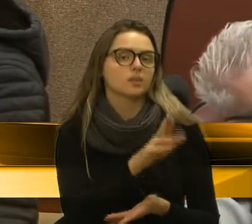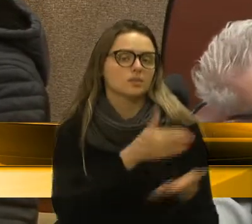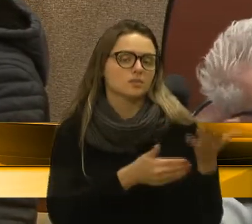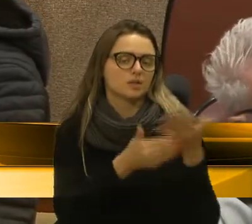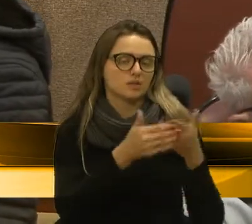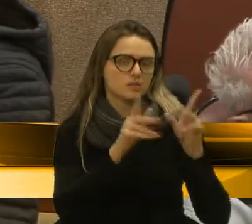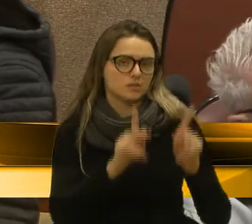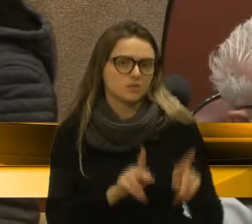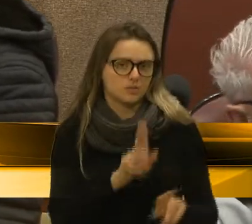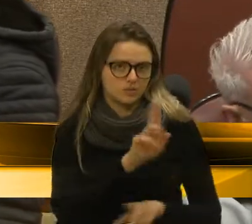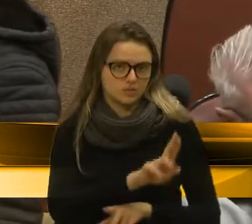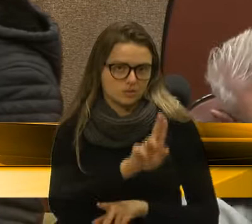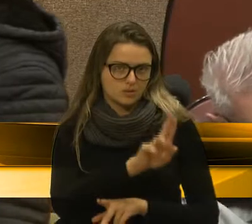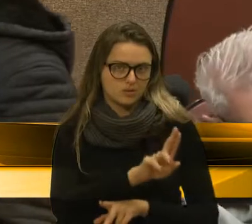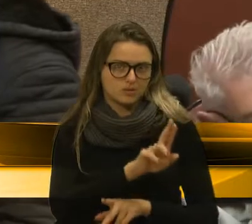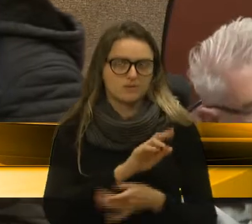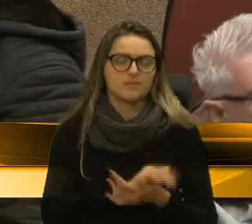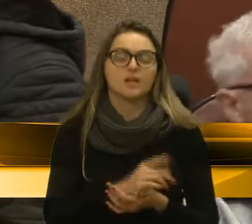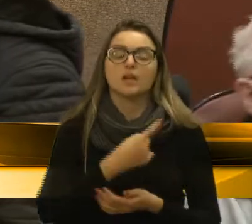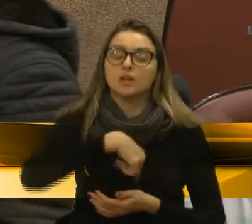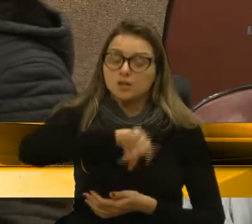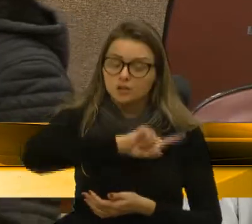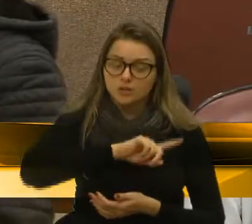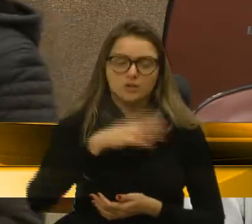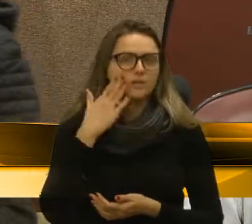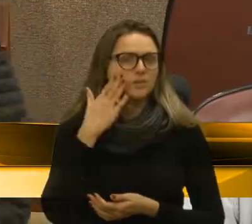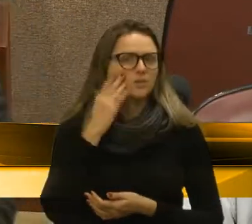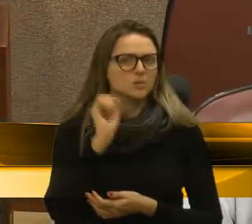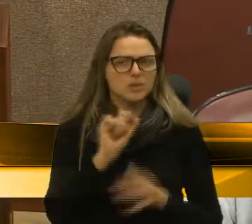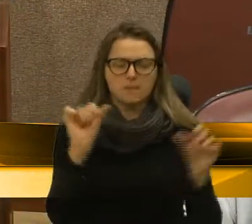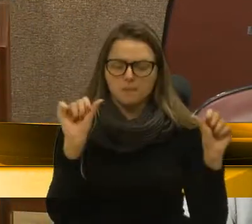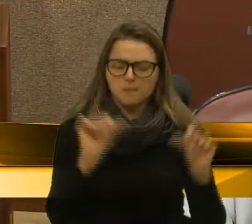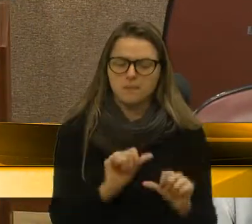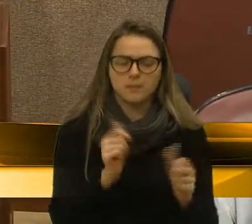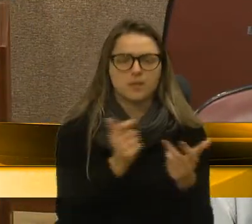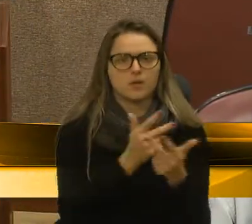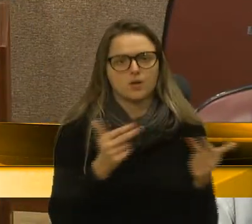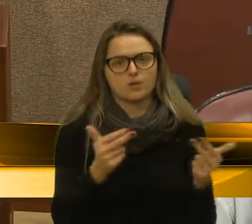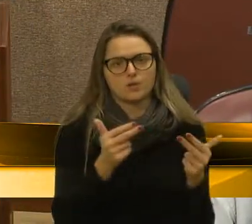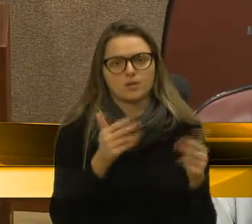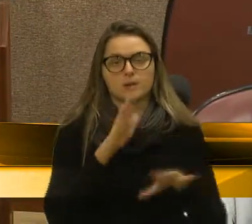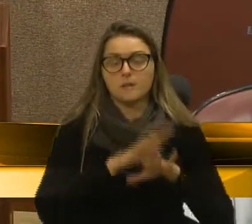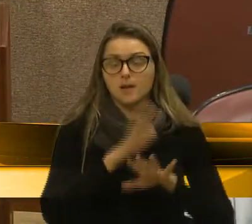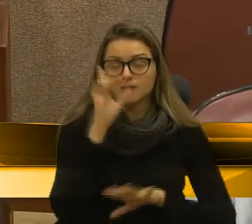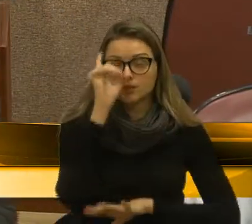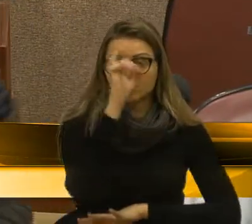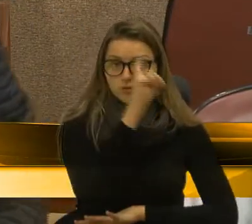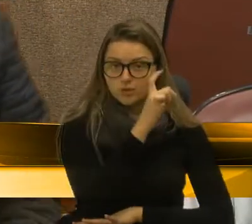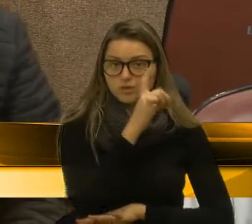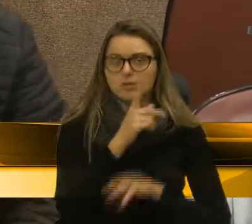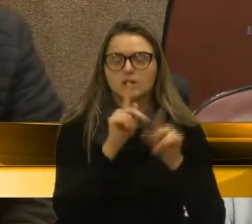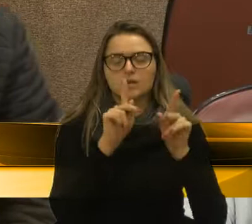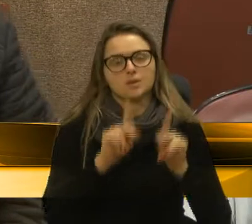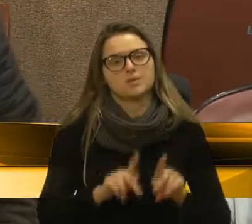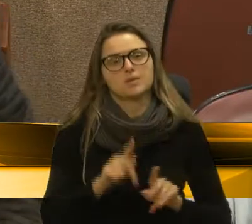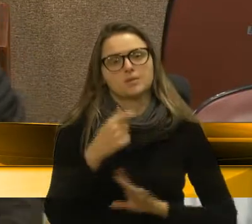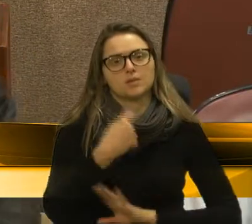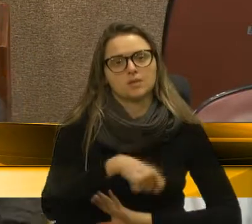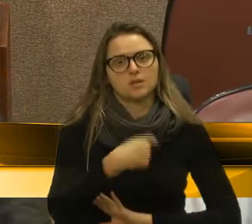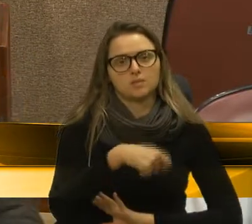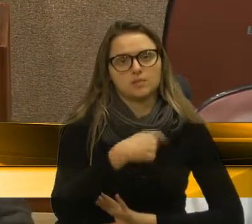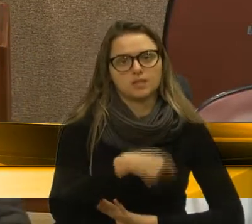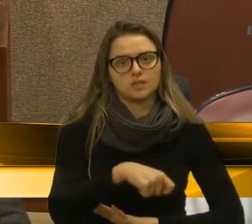que utilizam desse serviço? Nós sabemos que a pior dificuldade é aqueles que precisam da